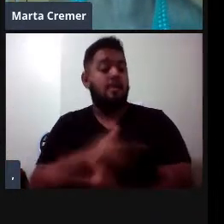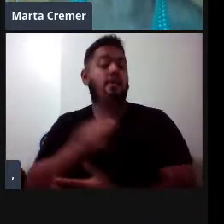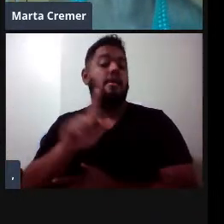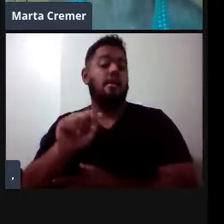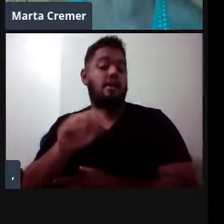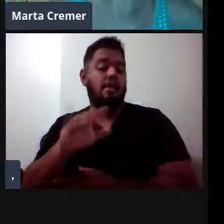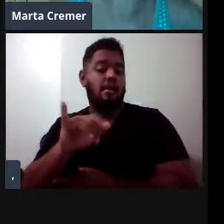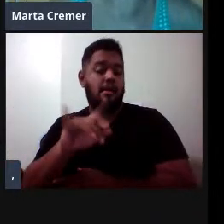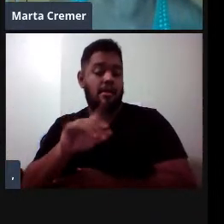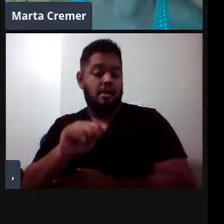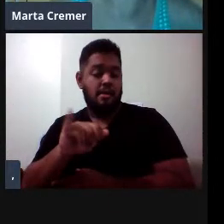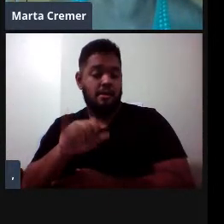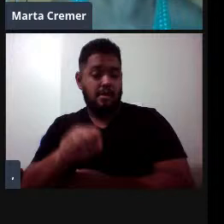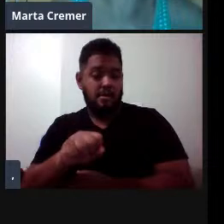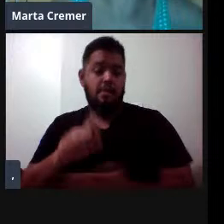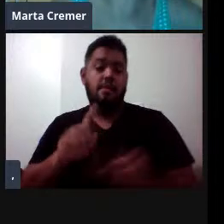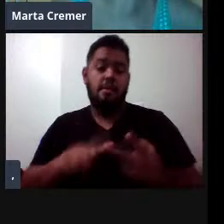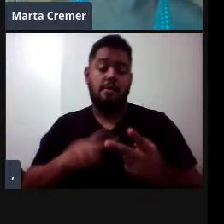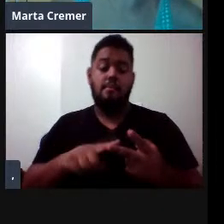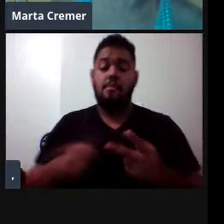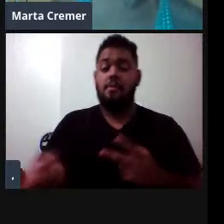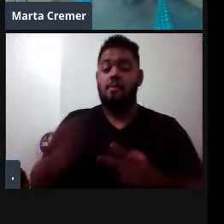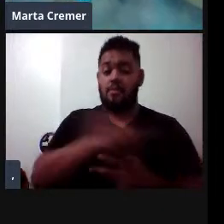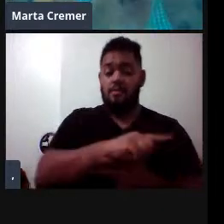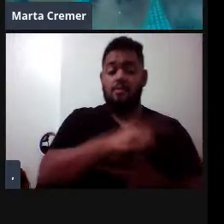Eubalena japônica, no Pacífico.